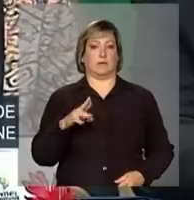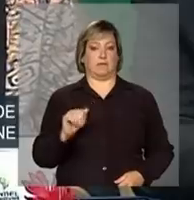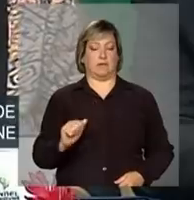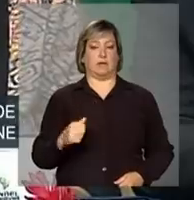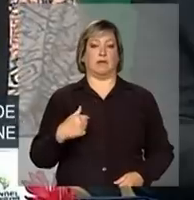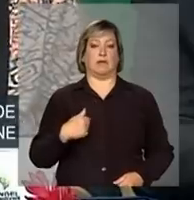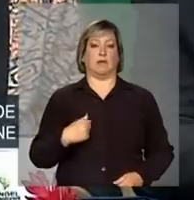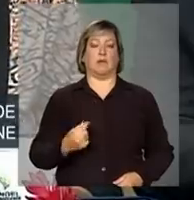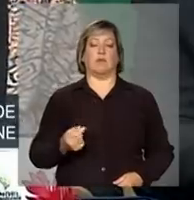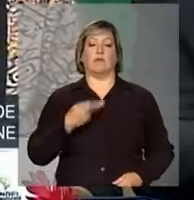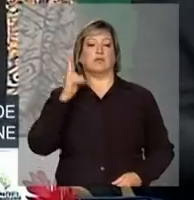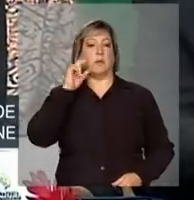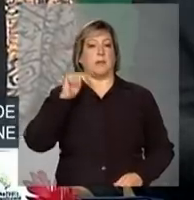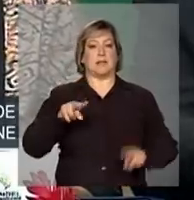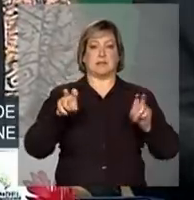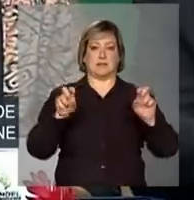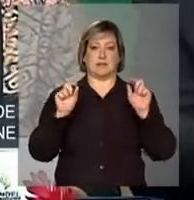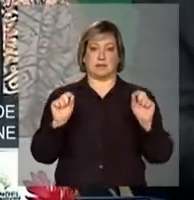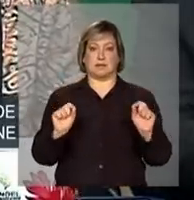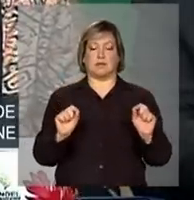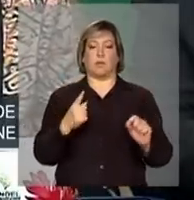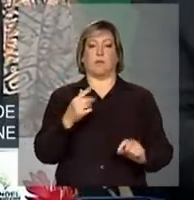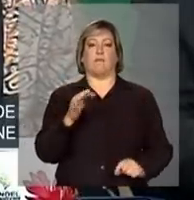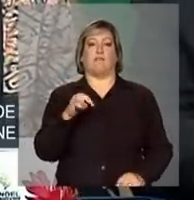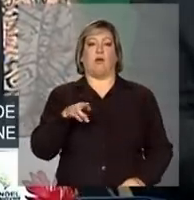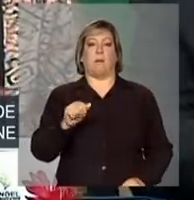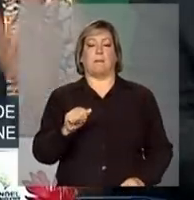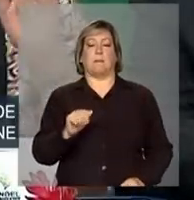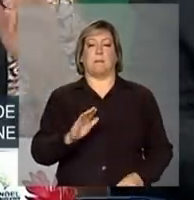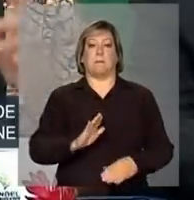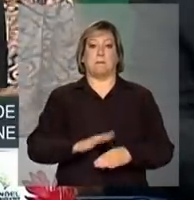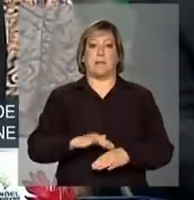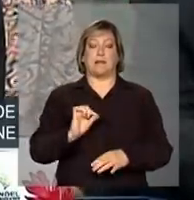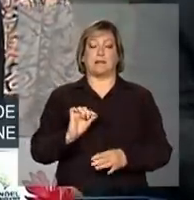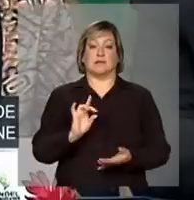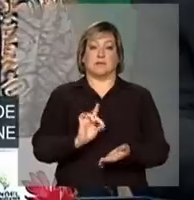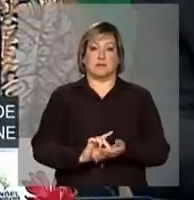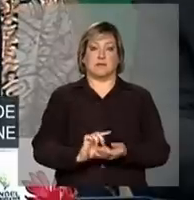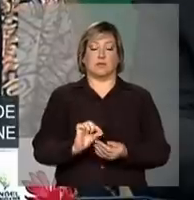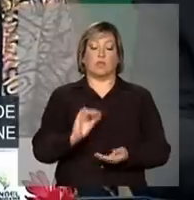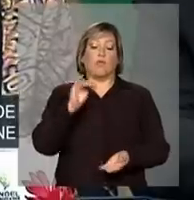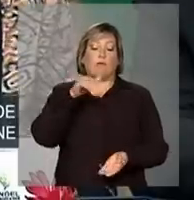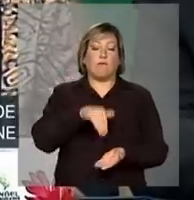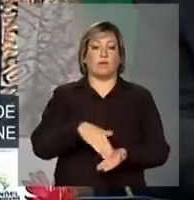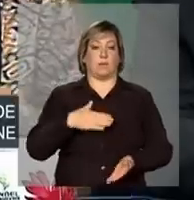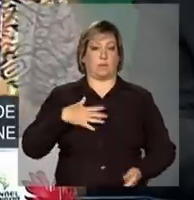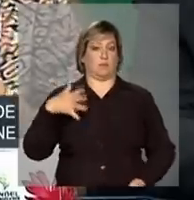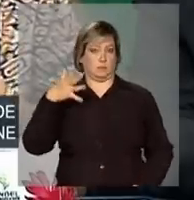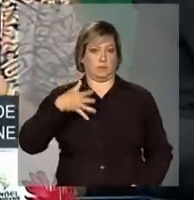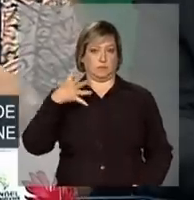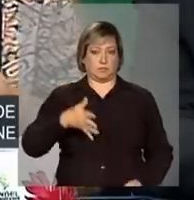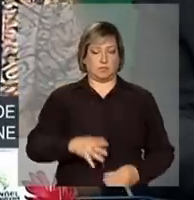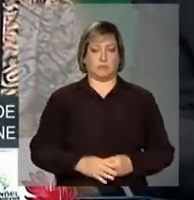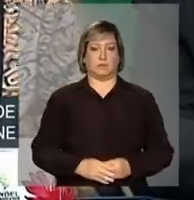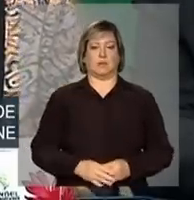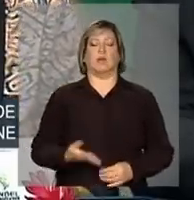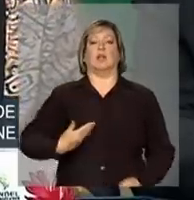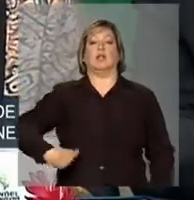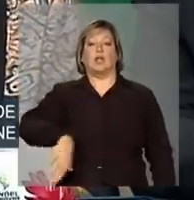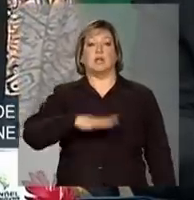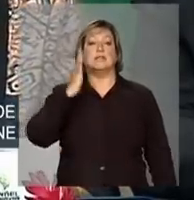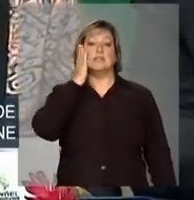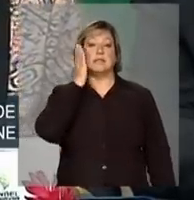forma mais efetiva no final do meu discurso. Nós sabemos